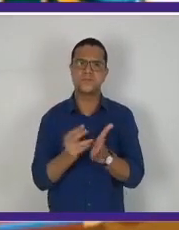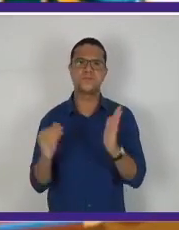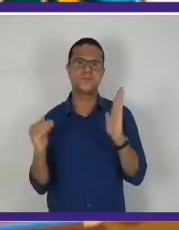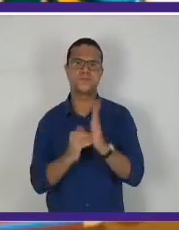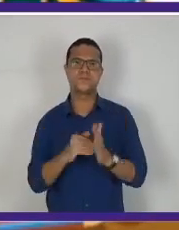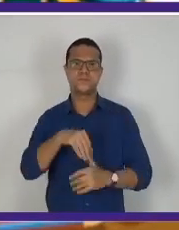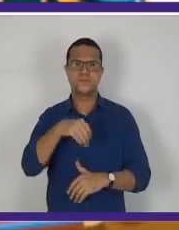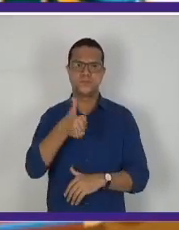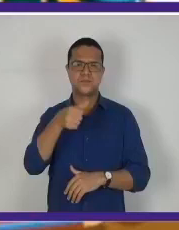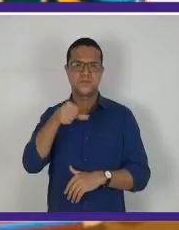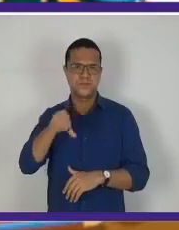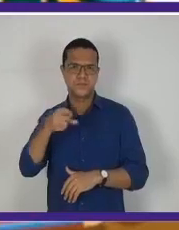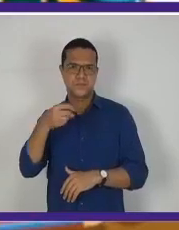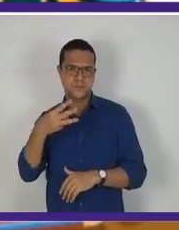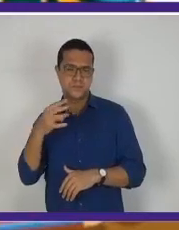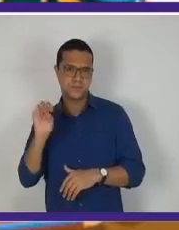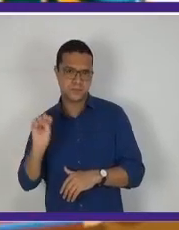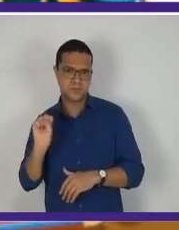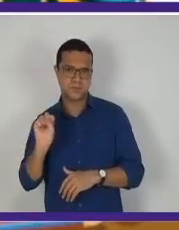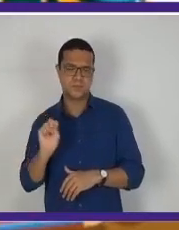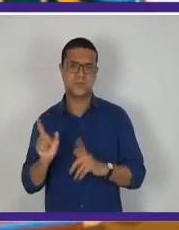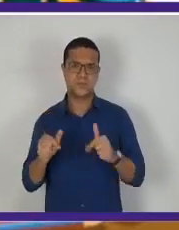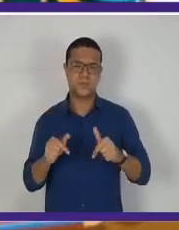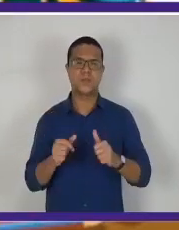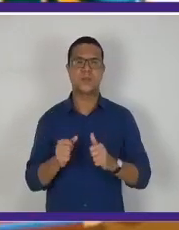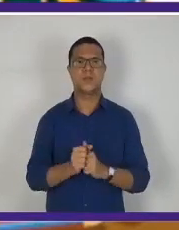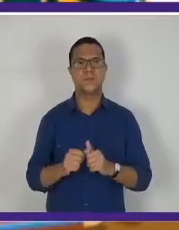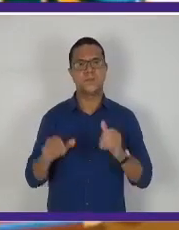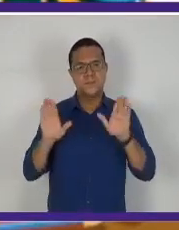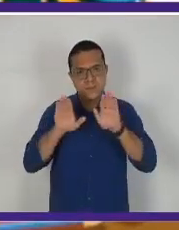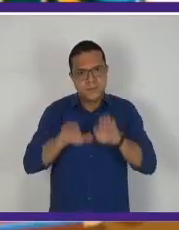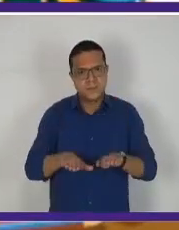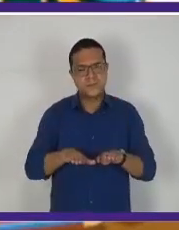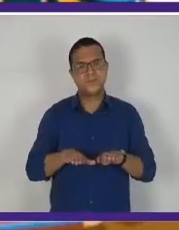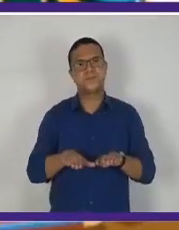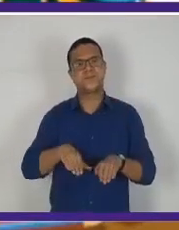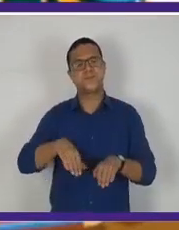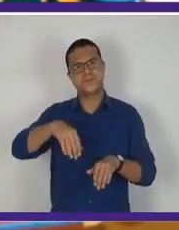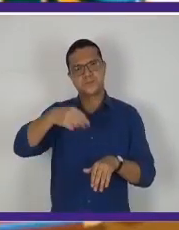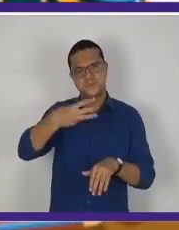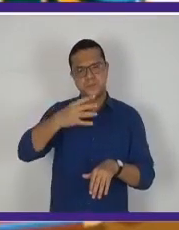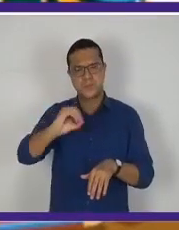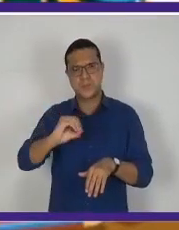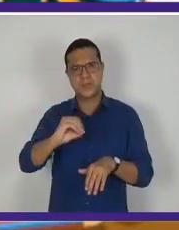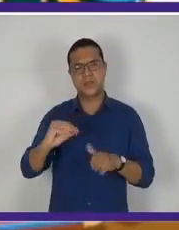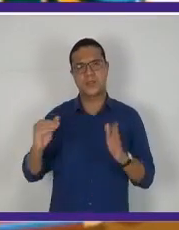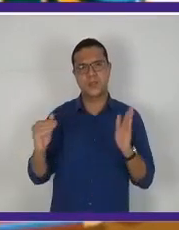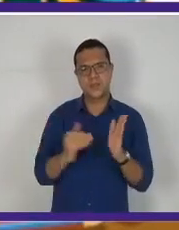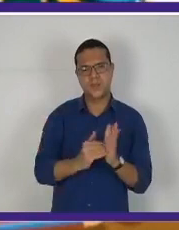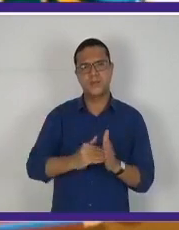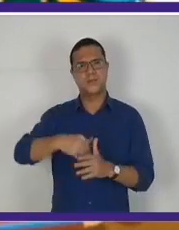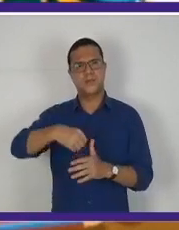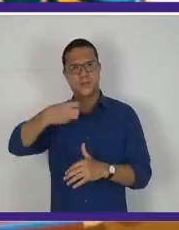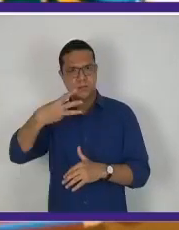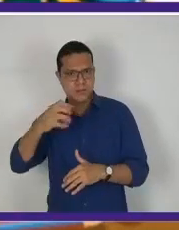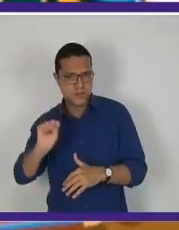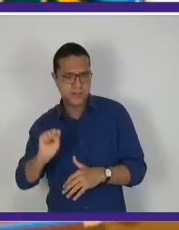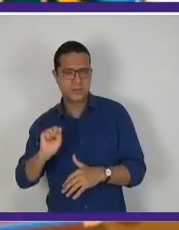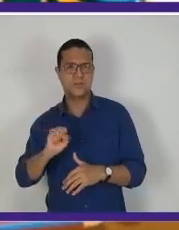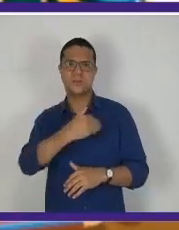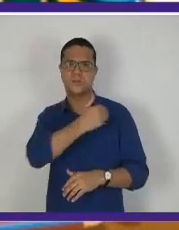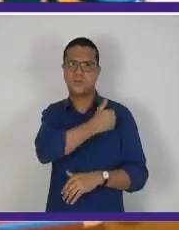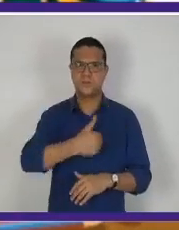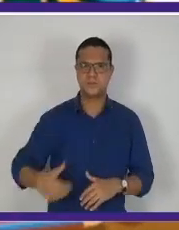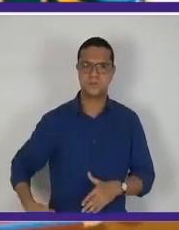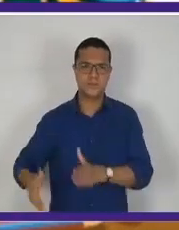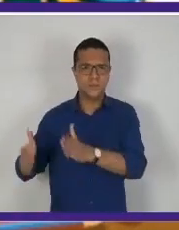ficando de 30 a 34 provisoriamente. De 34, ele ficaria até 38 no governo